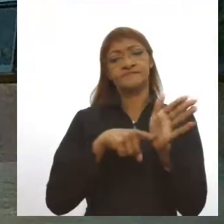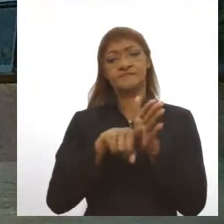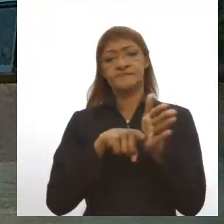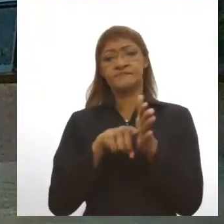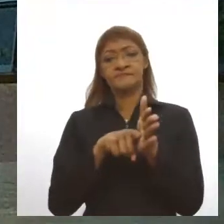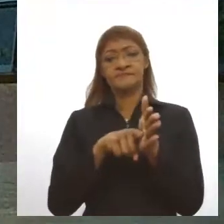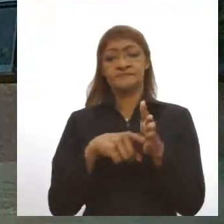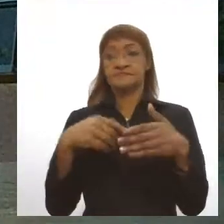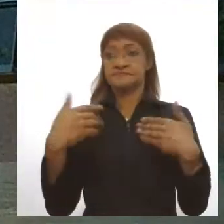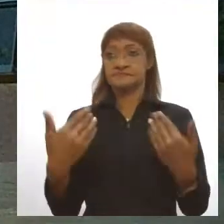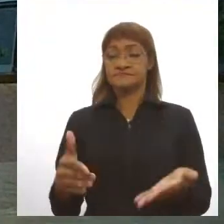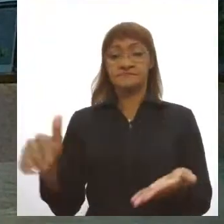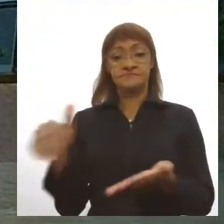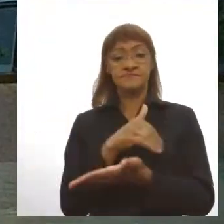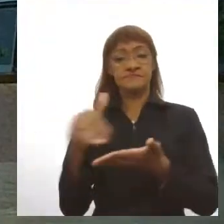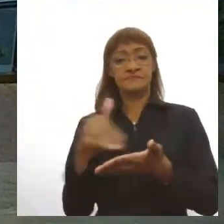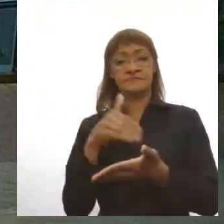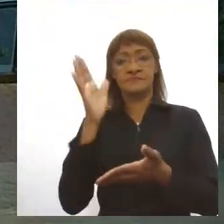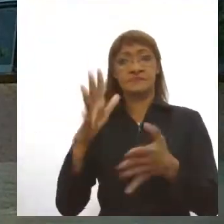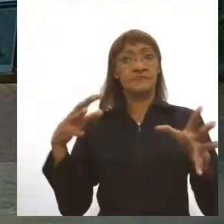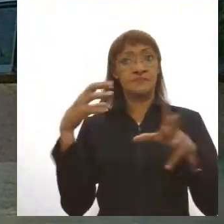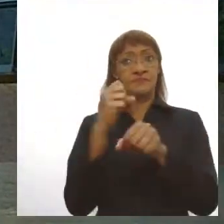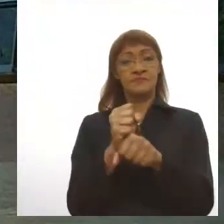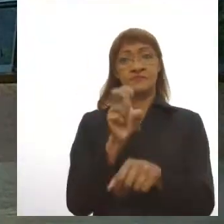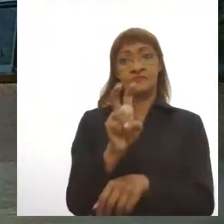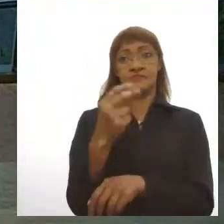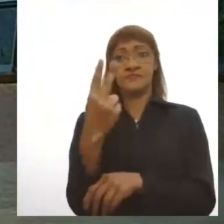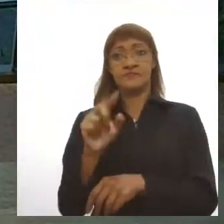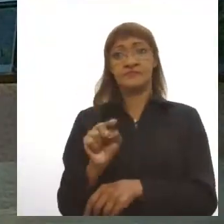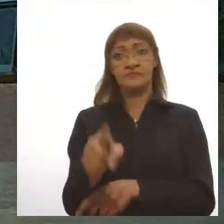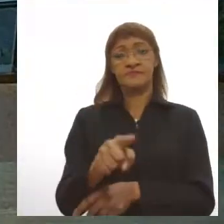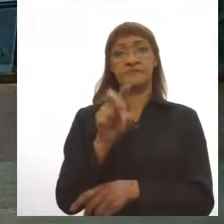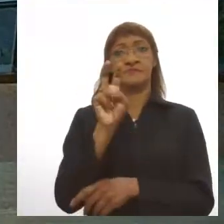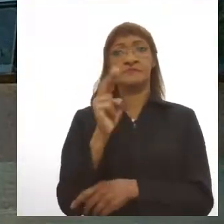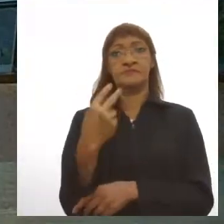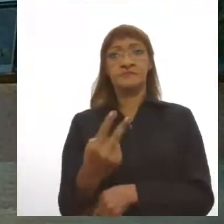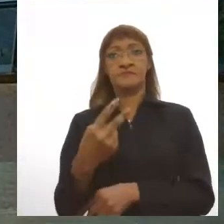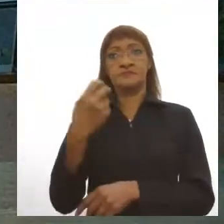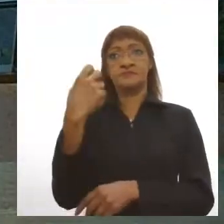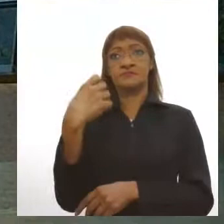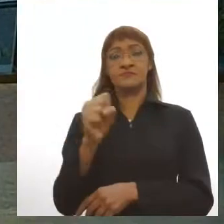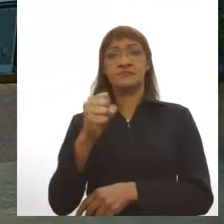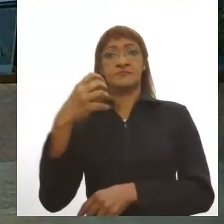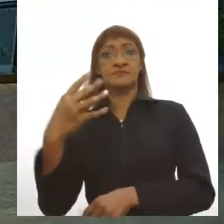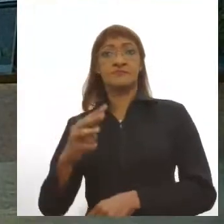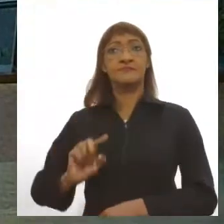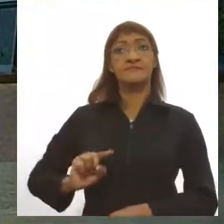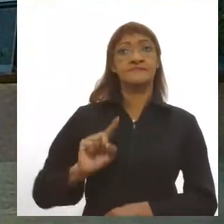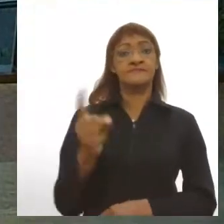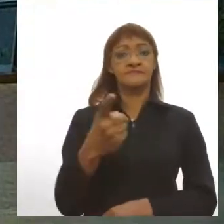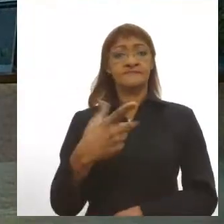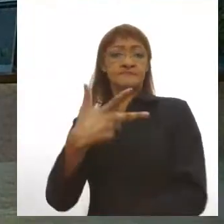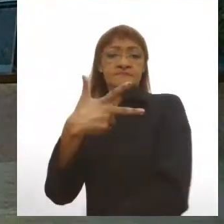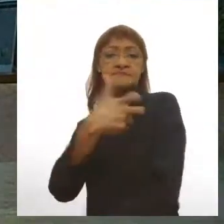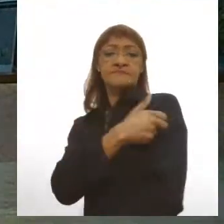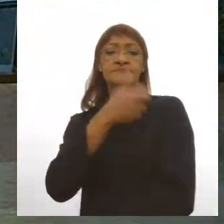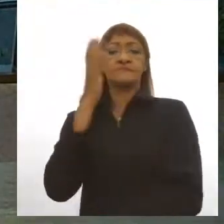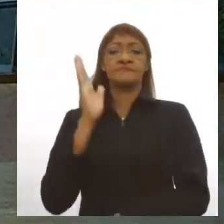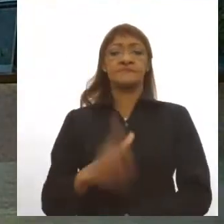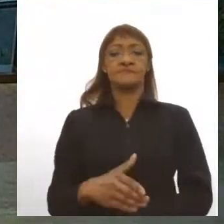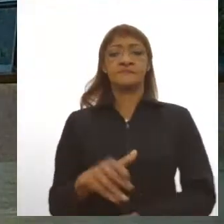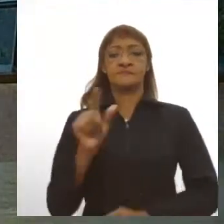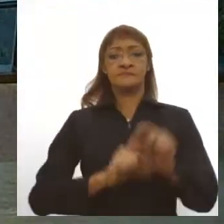A Secretaria já distribuiu o total de 52.284 mil doses da vacina Coronavac, que foi,